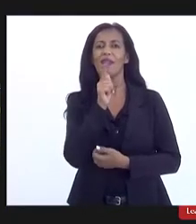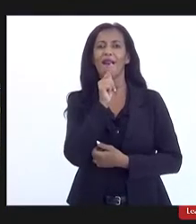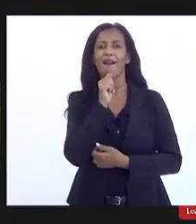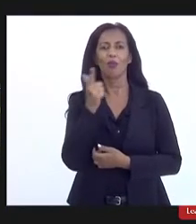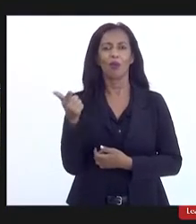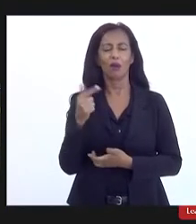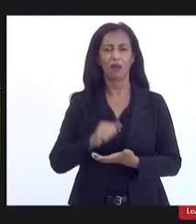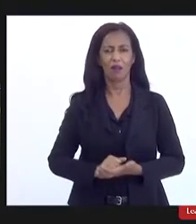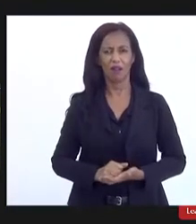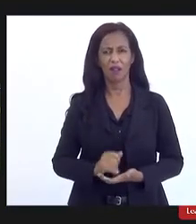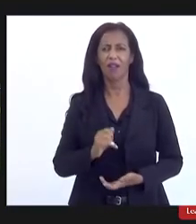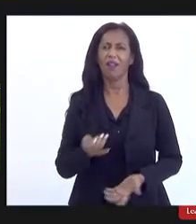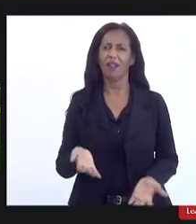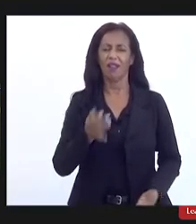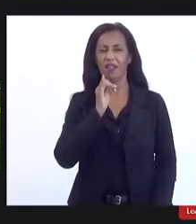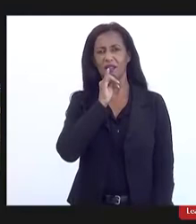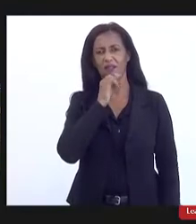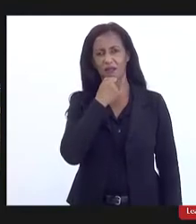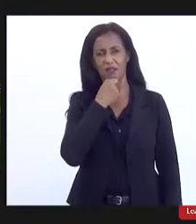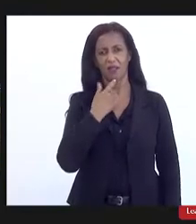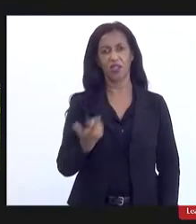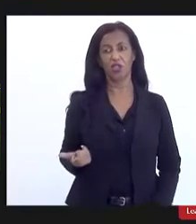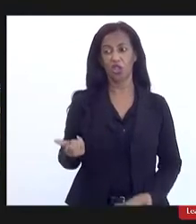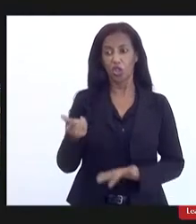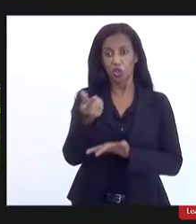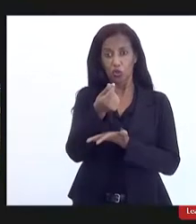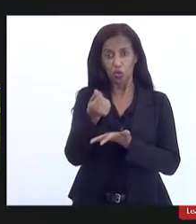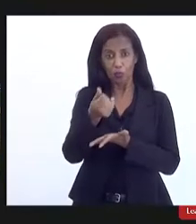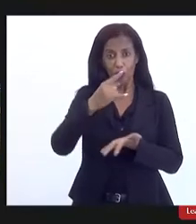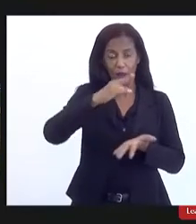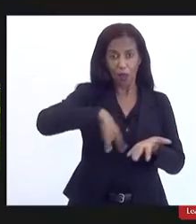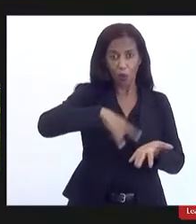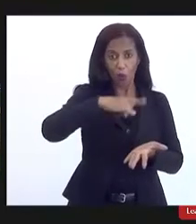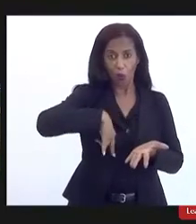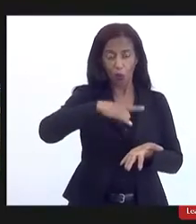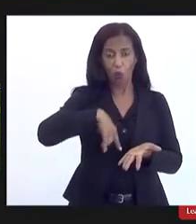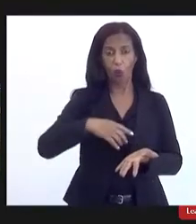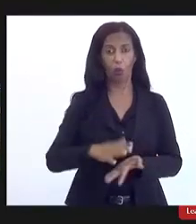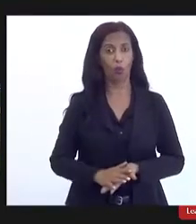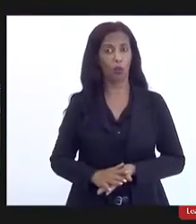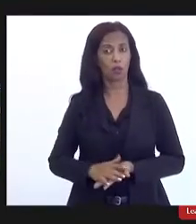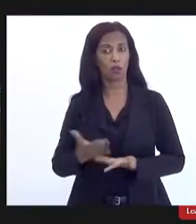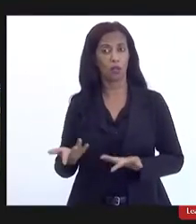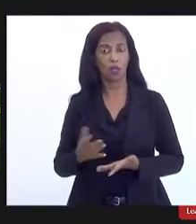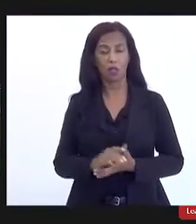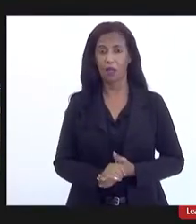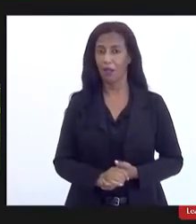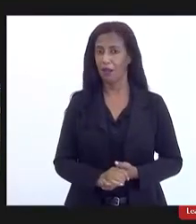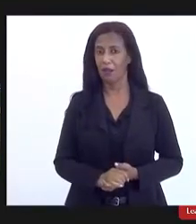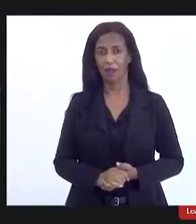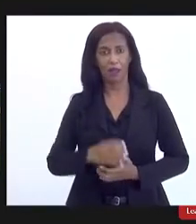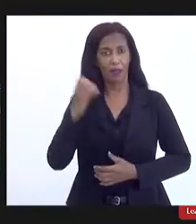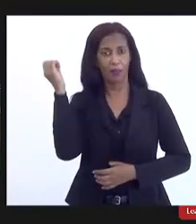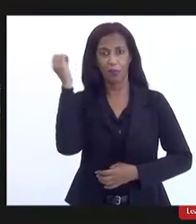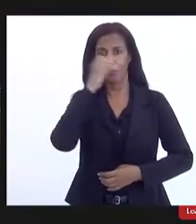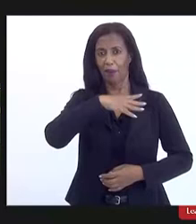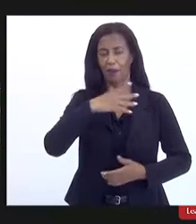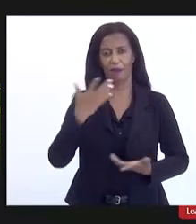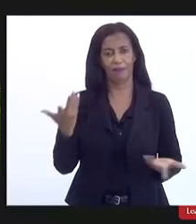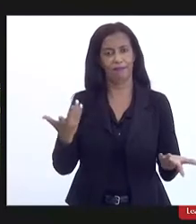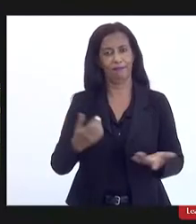é triste e os preços os preços nem é uma coisa assim absurda